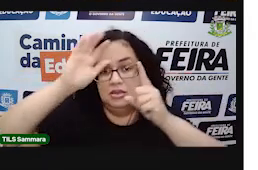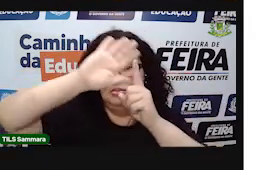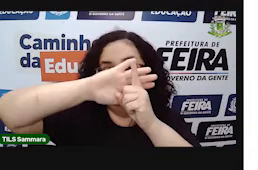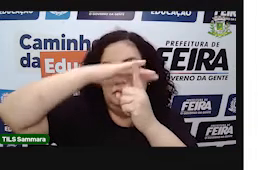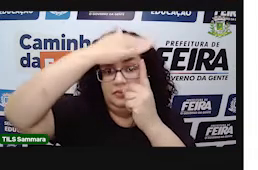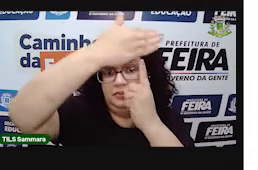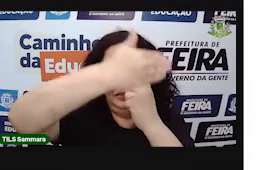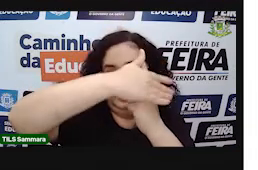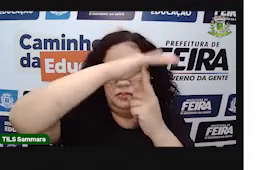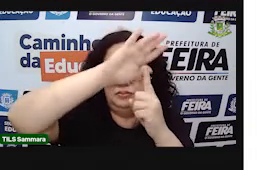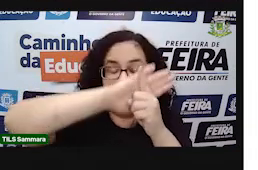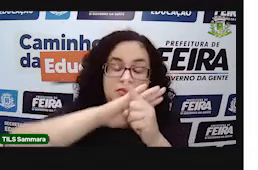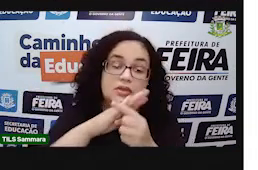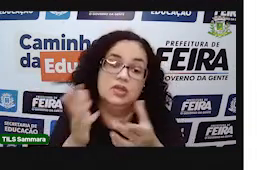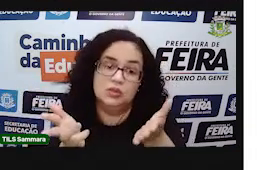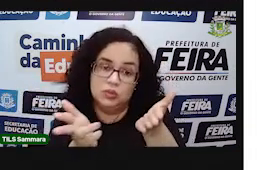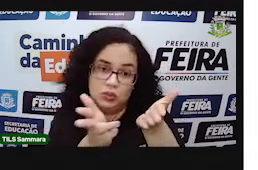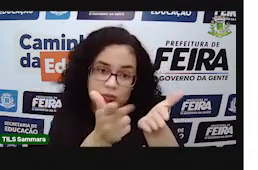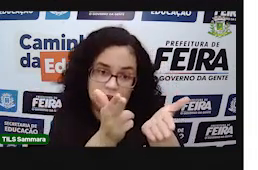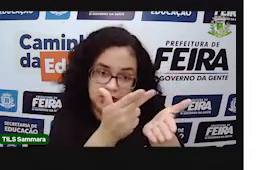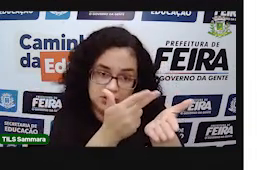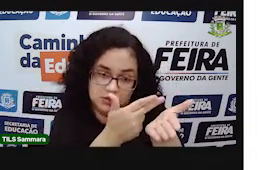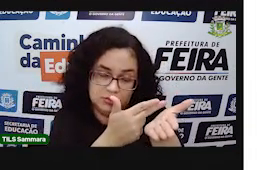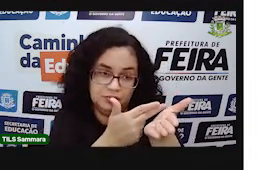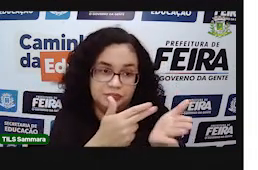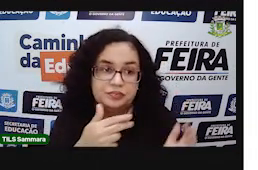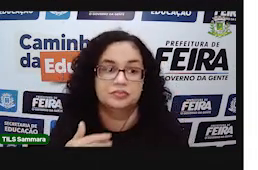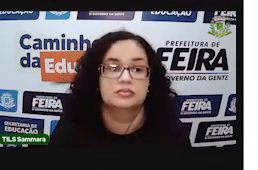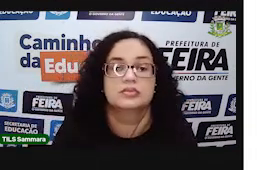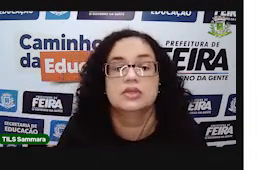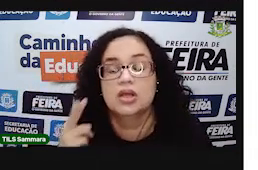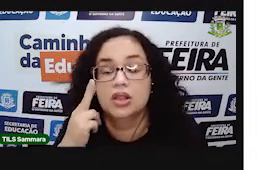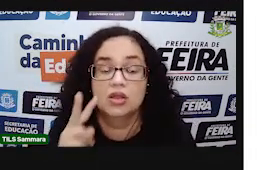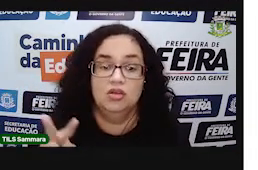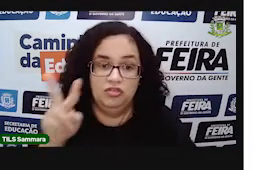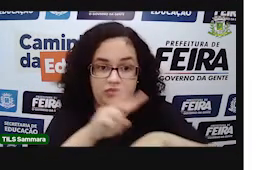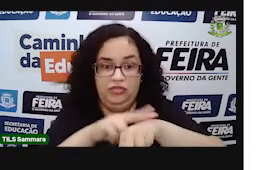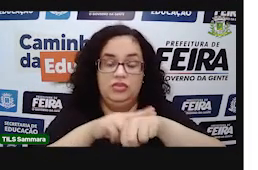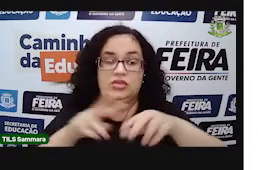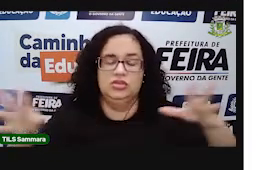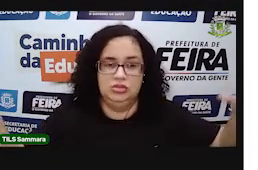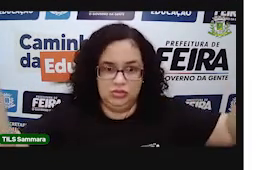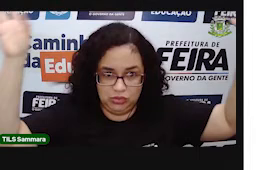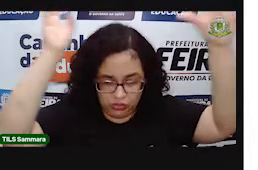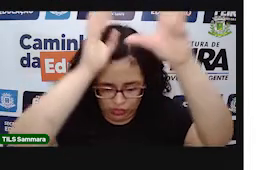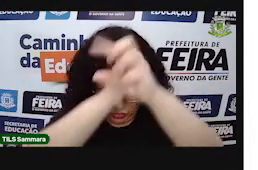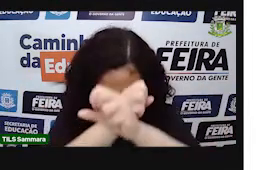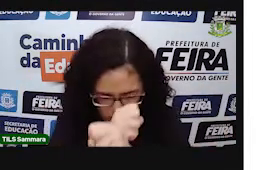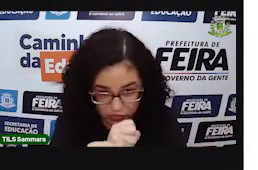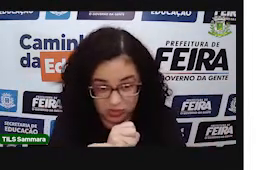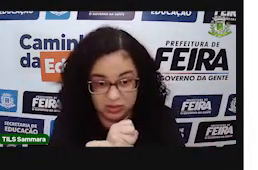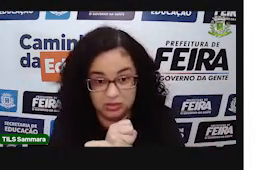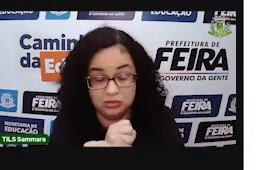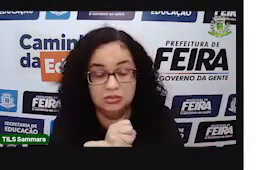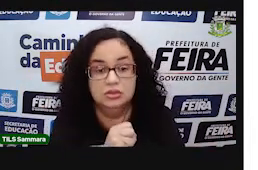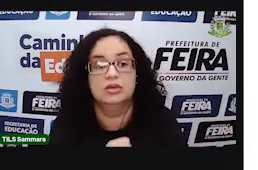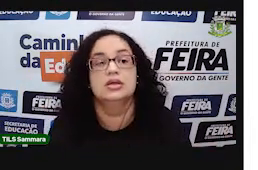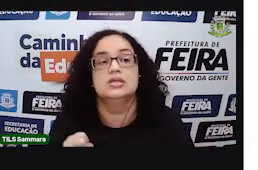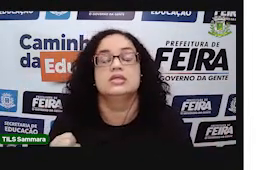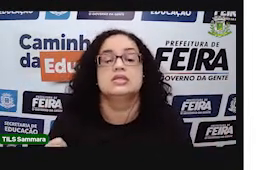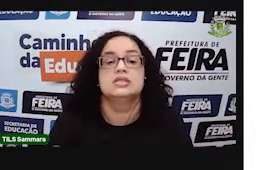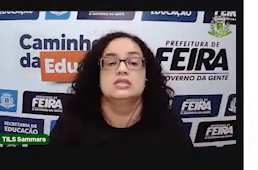perceba que na lateral dessa figura, no verdezinho mais escuro,